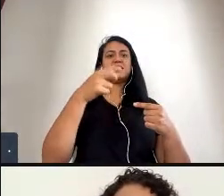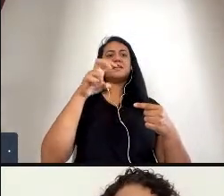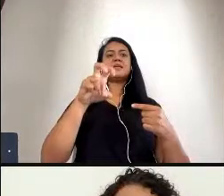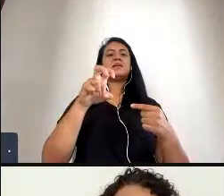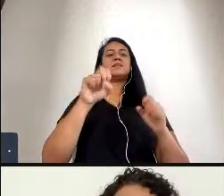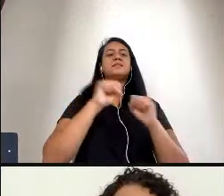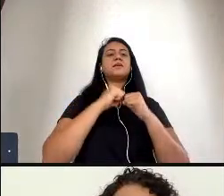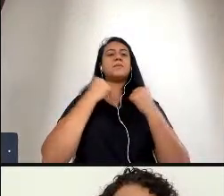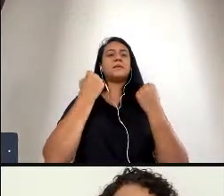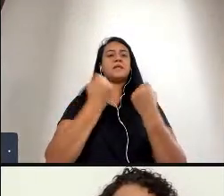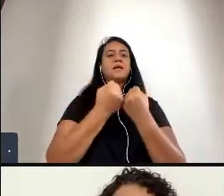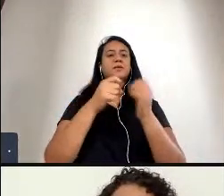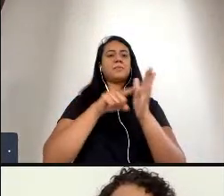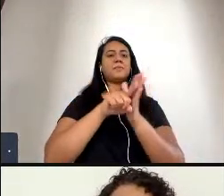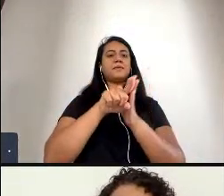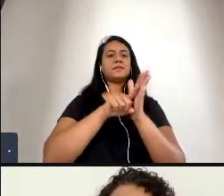Guignard